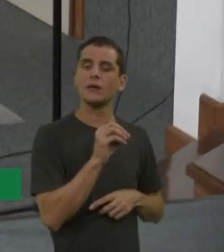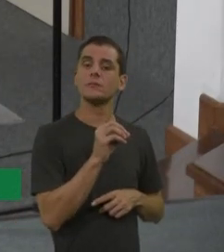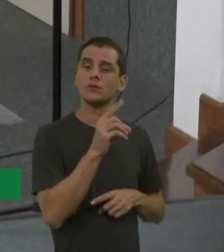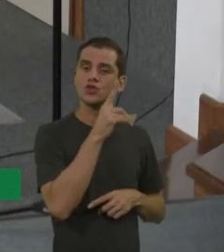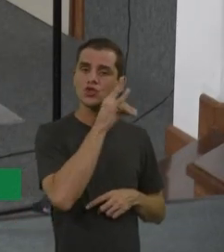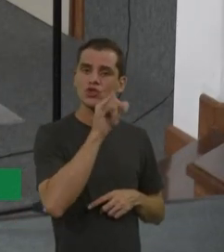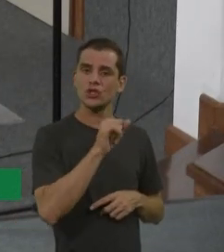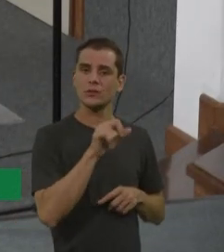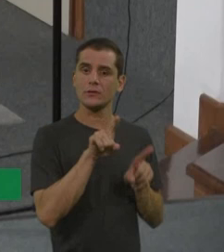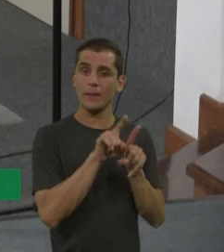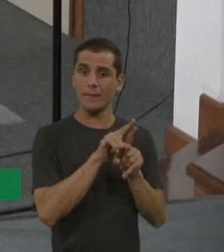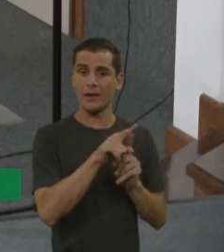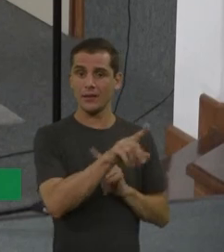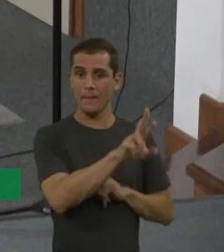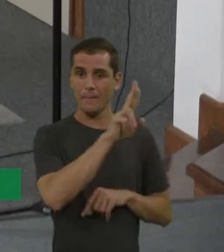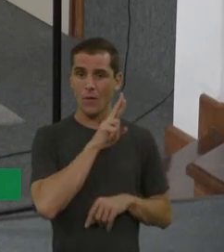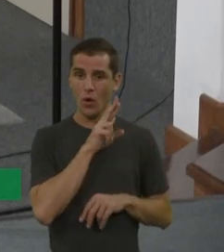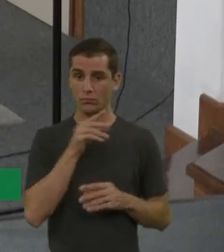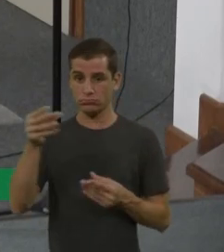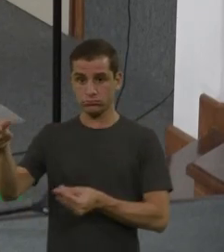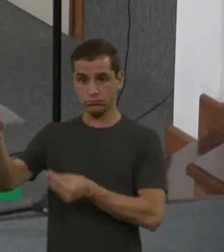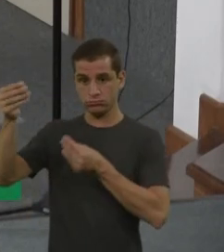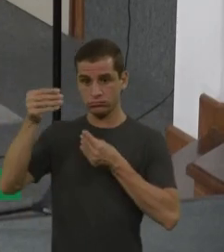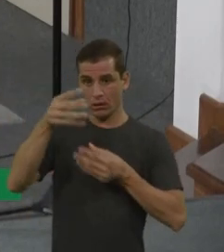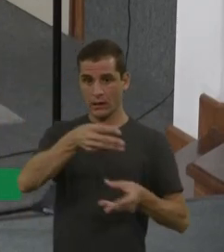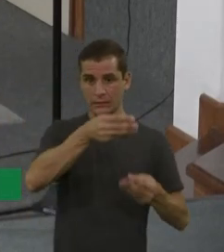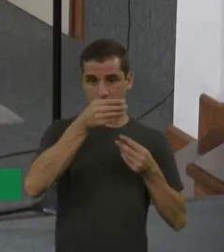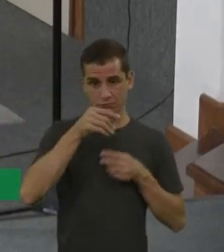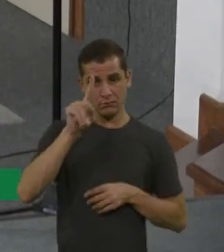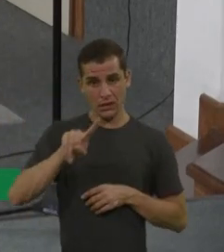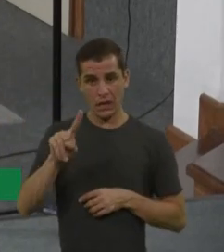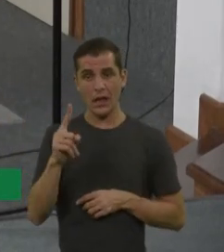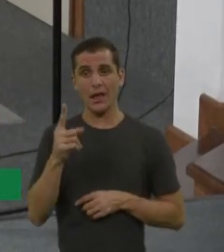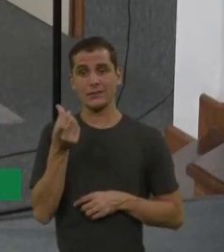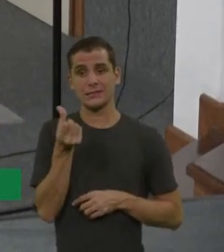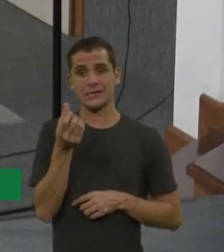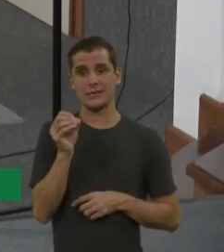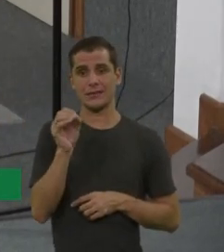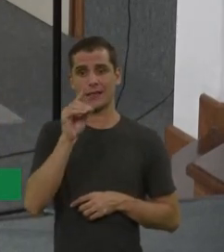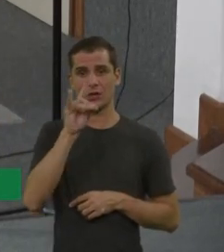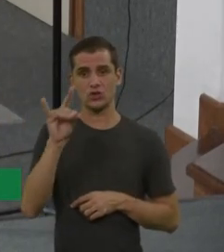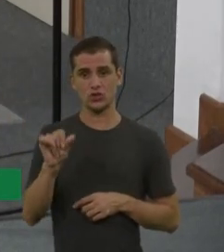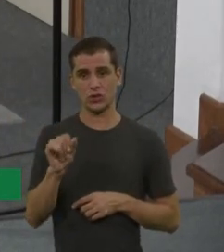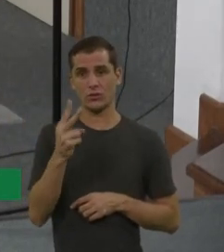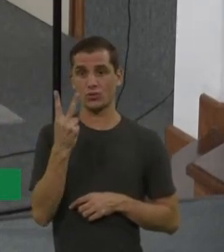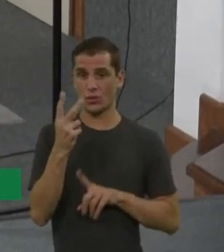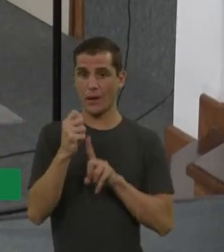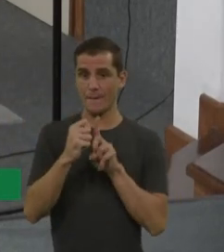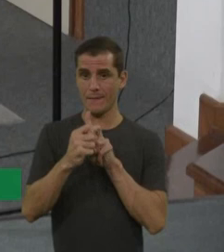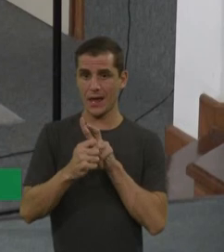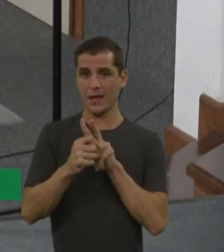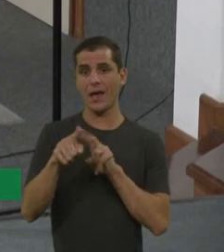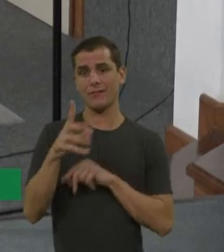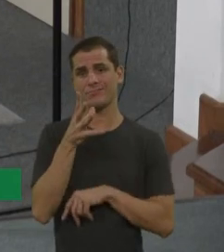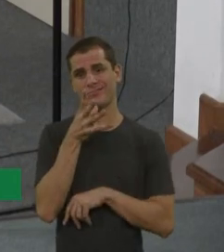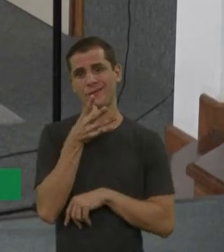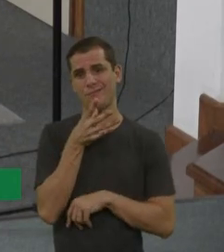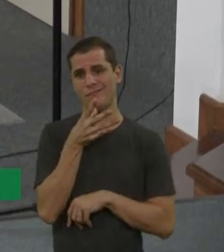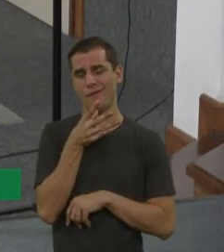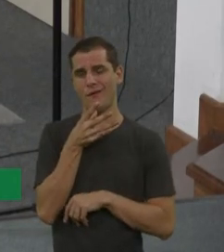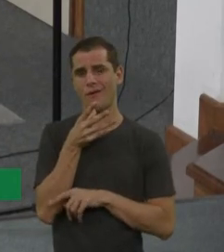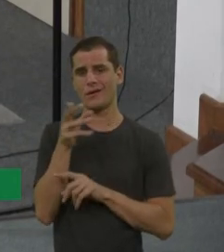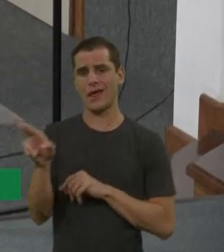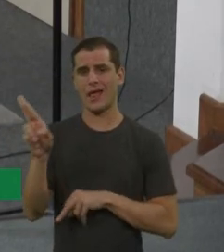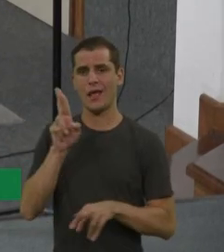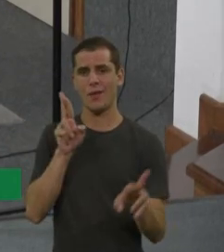fazer o resultado. A gente tem o suporte também das indústrias que a gente pode pedir ajuda pra fazer, principalmente a parte molecular. Então, a gente também